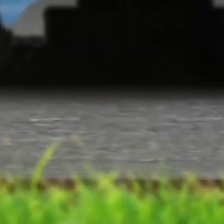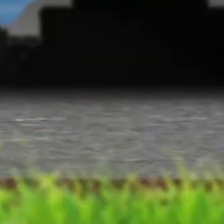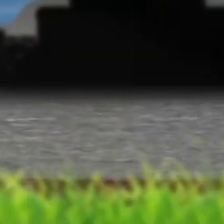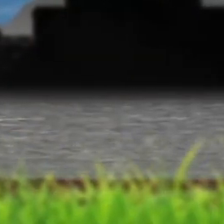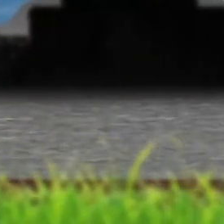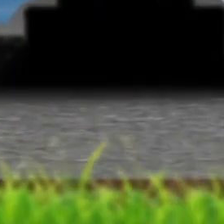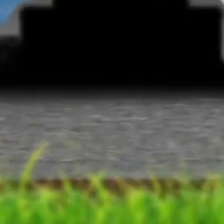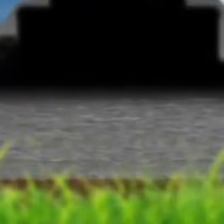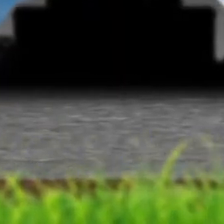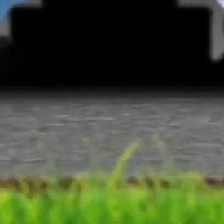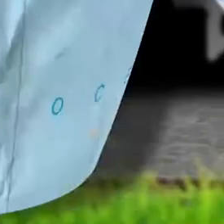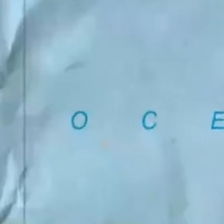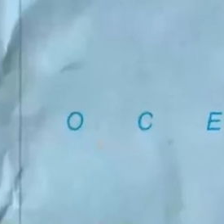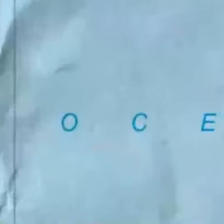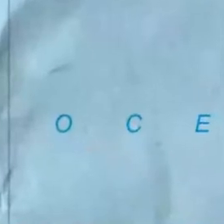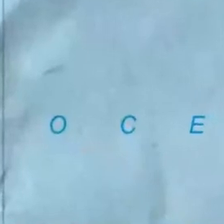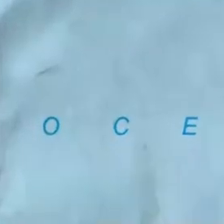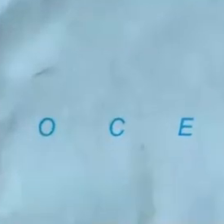e o